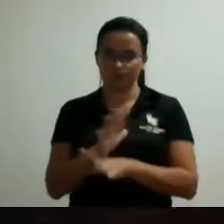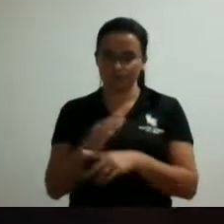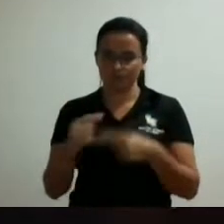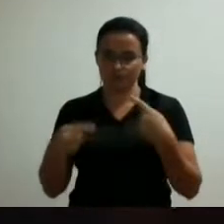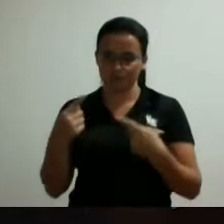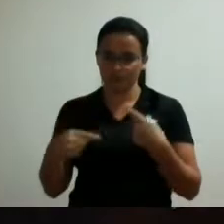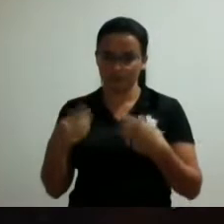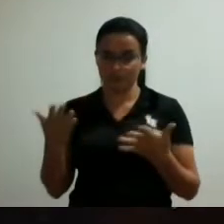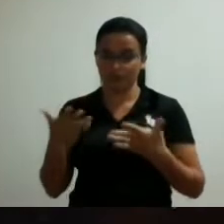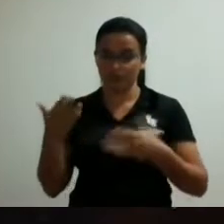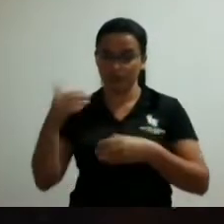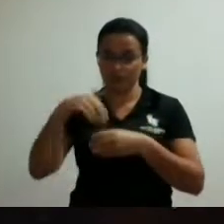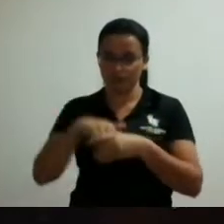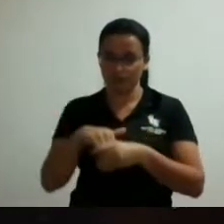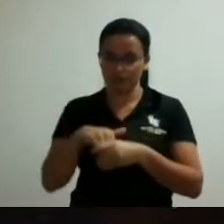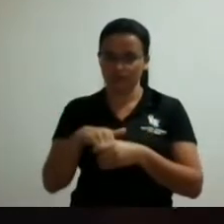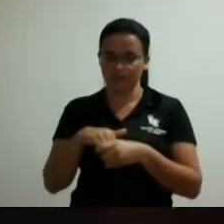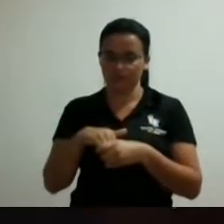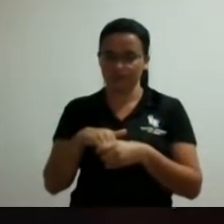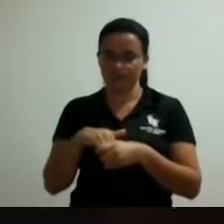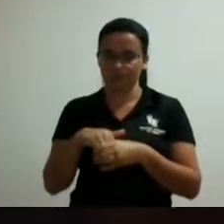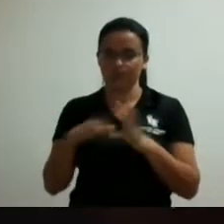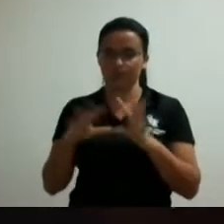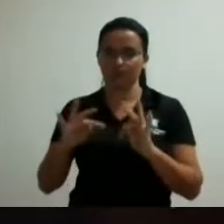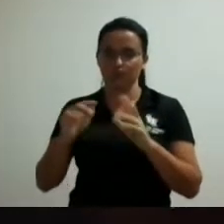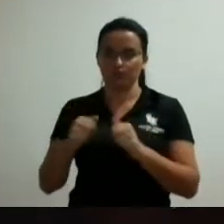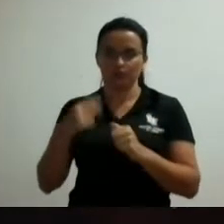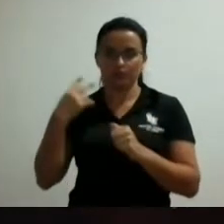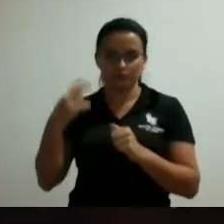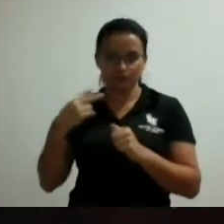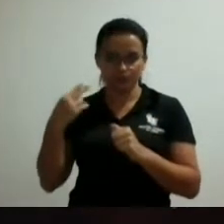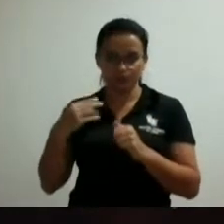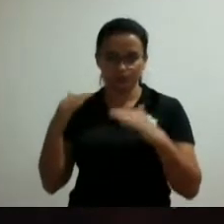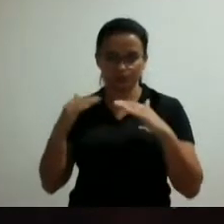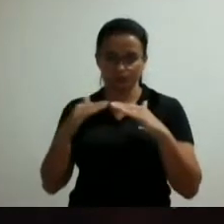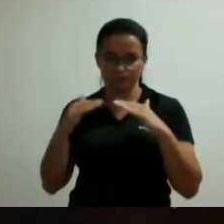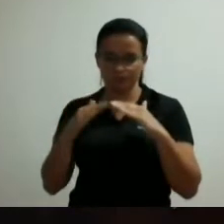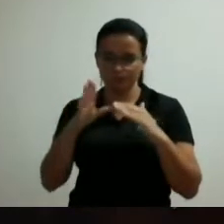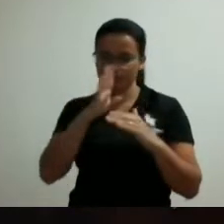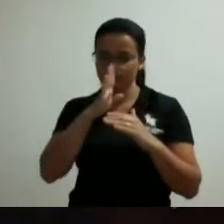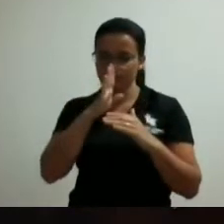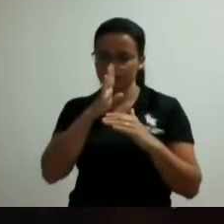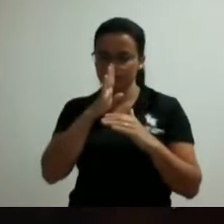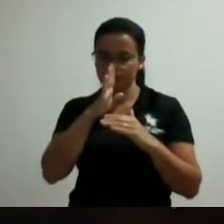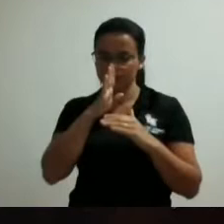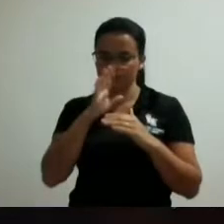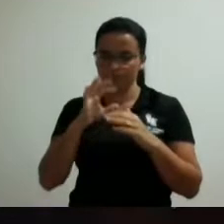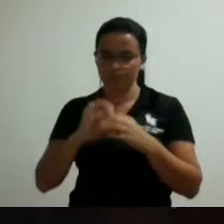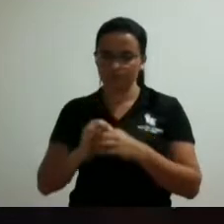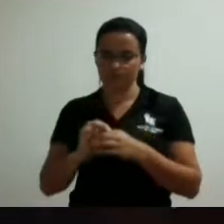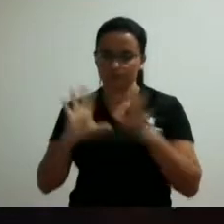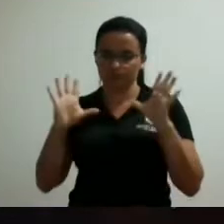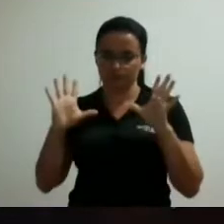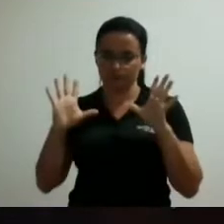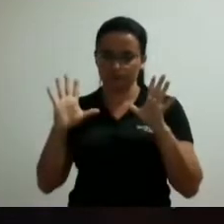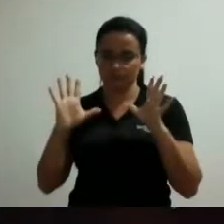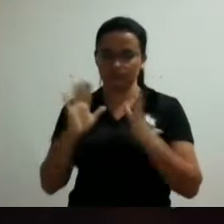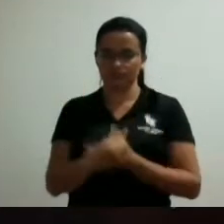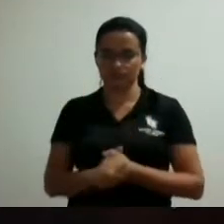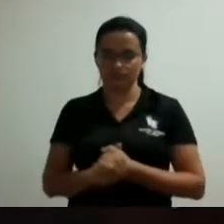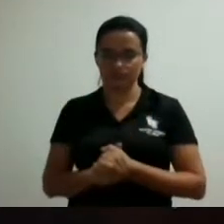em votação senhores e senhoras vereadoras que concordam permaneçam como estão aprovado